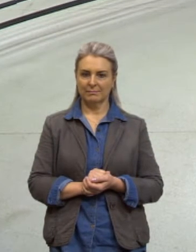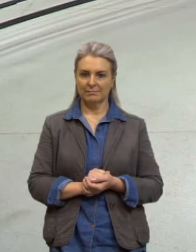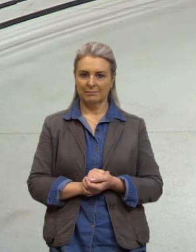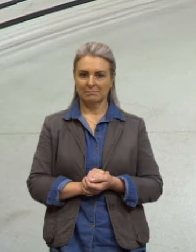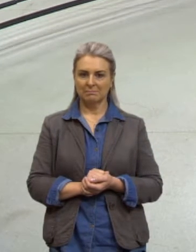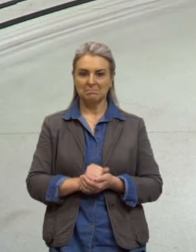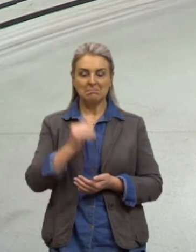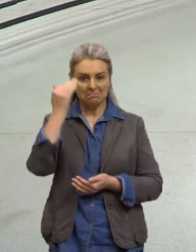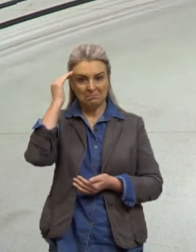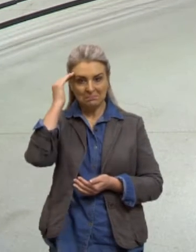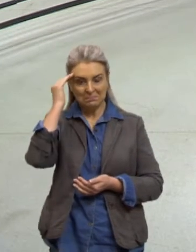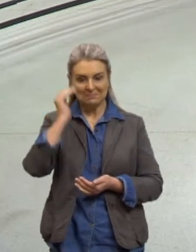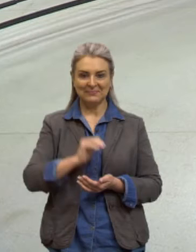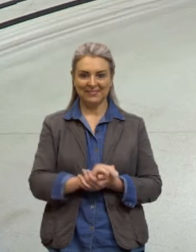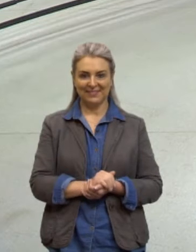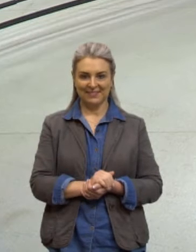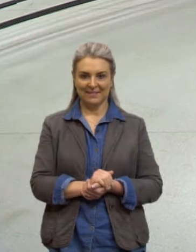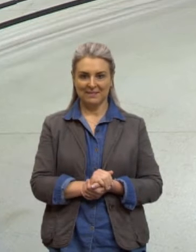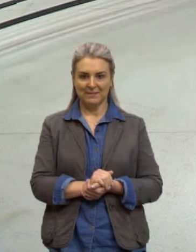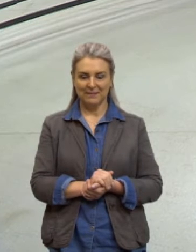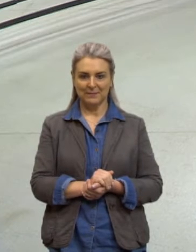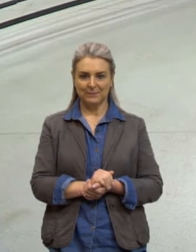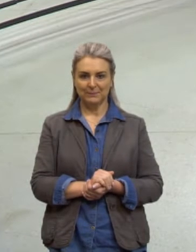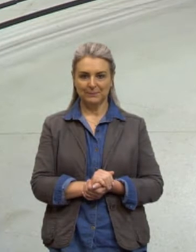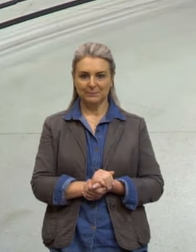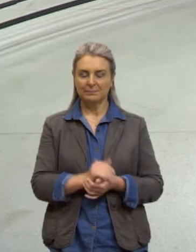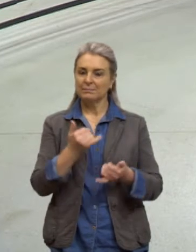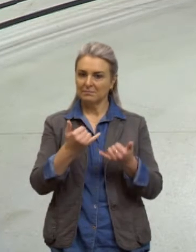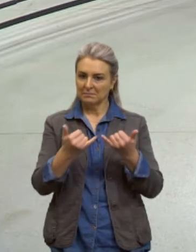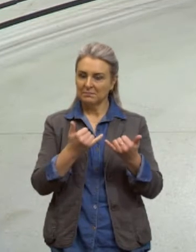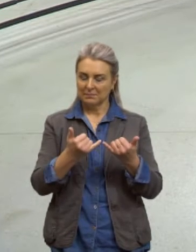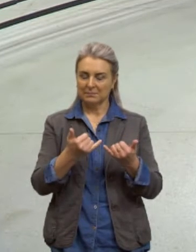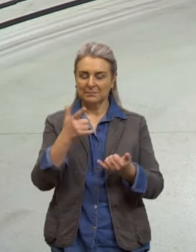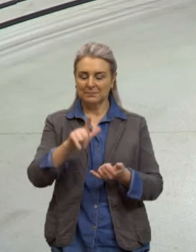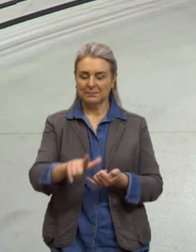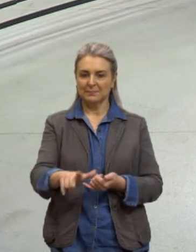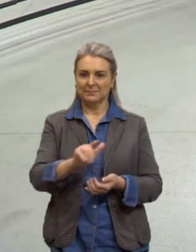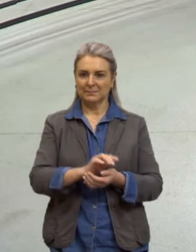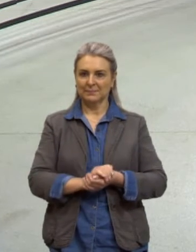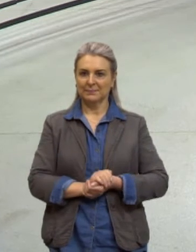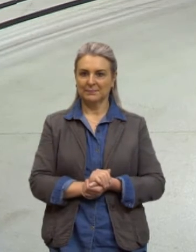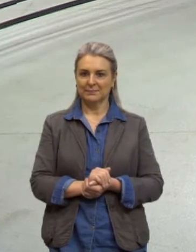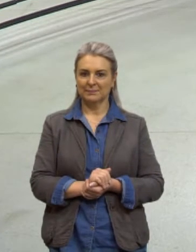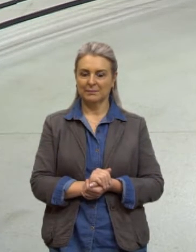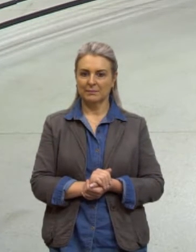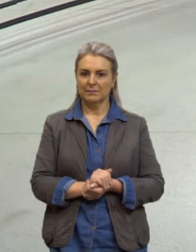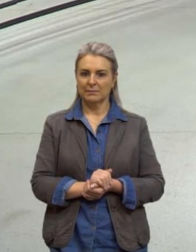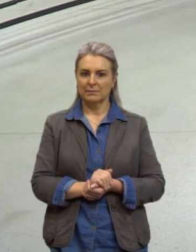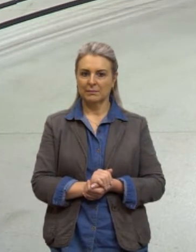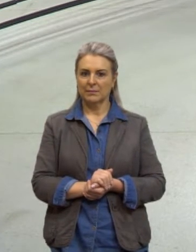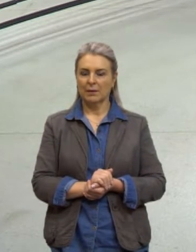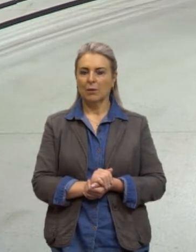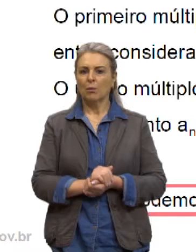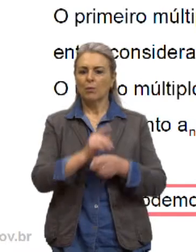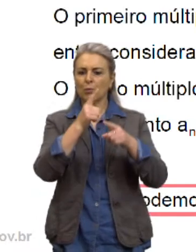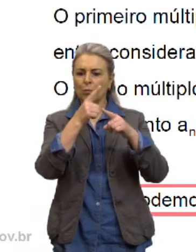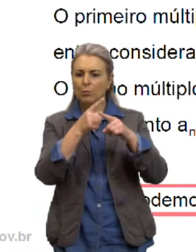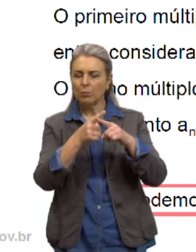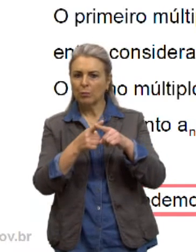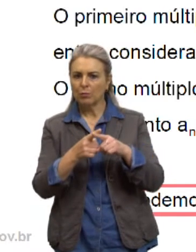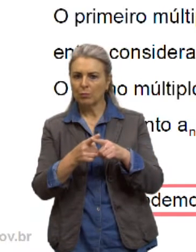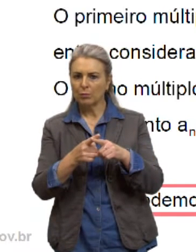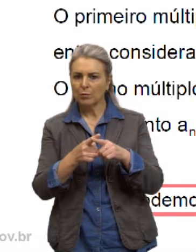entendido? então vamos ao outro exemplo outro exemplo ó quantos múltiplos de quatro